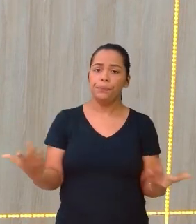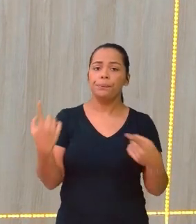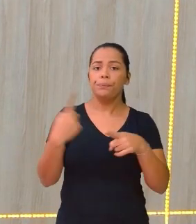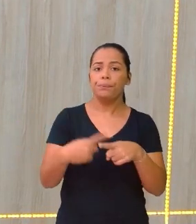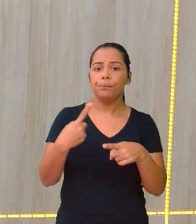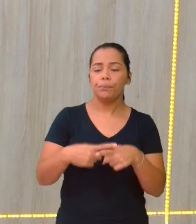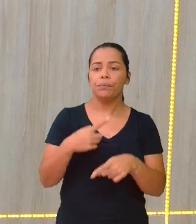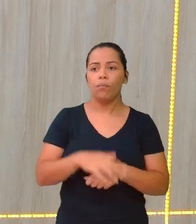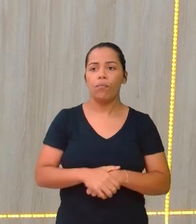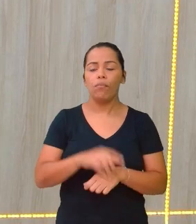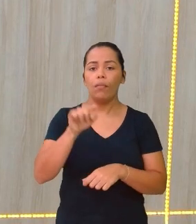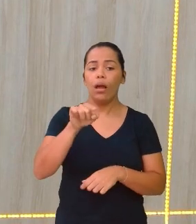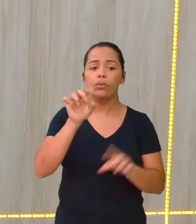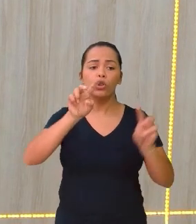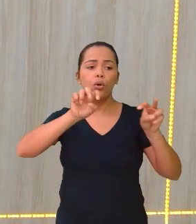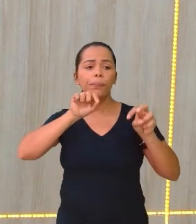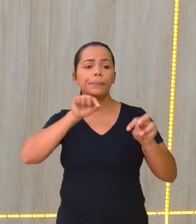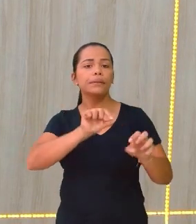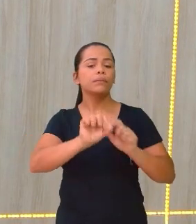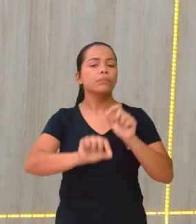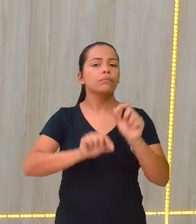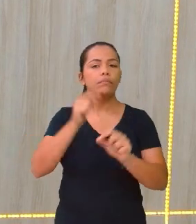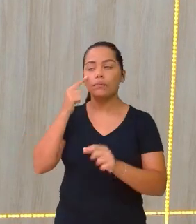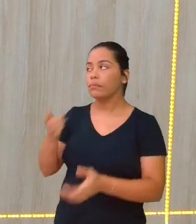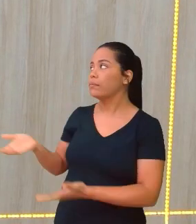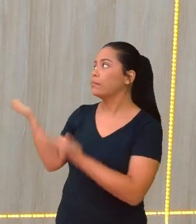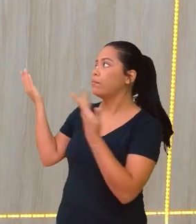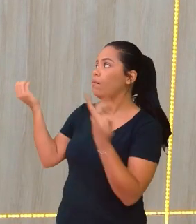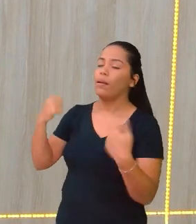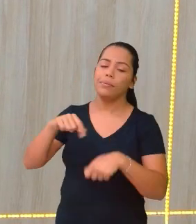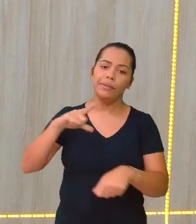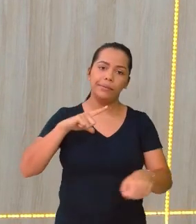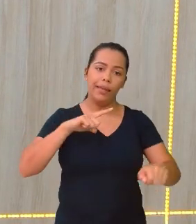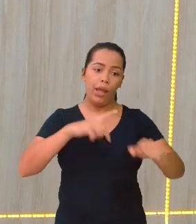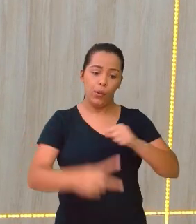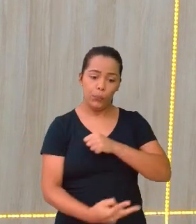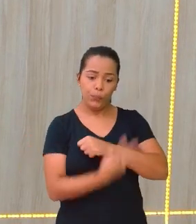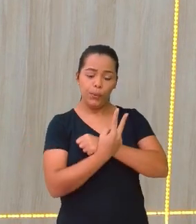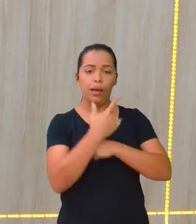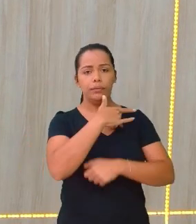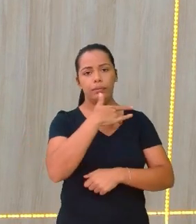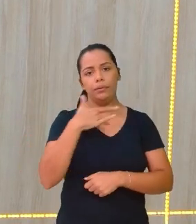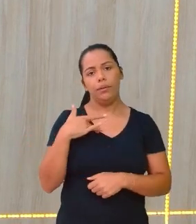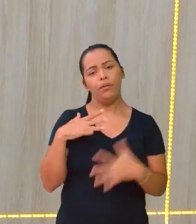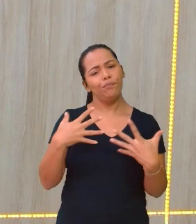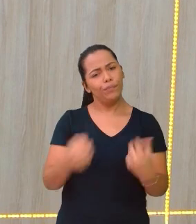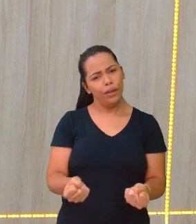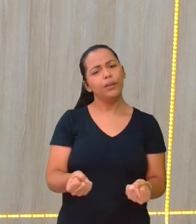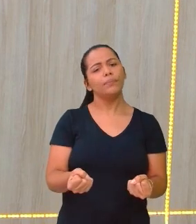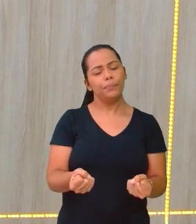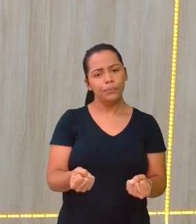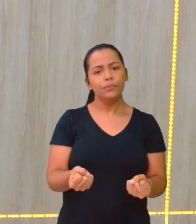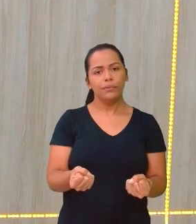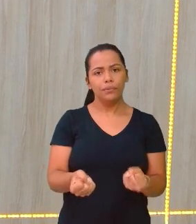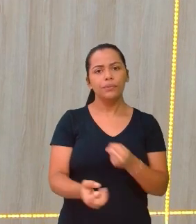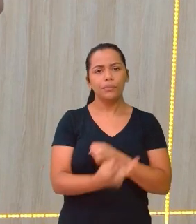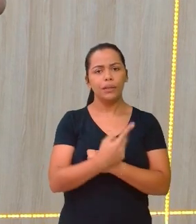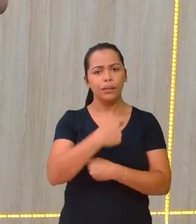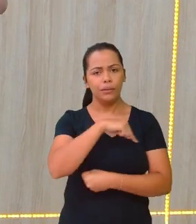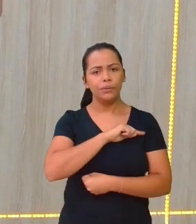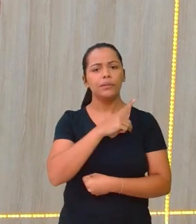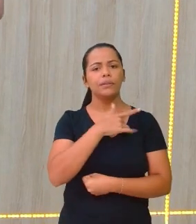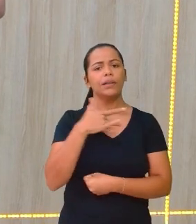essa questão aí é uma questão de cuidar da saúde. E vamos cuidar da nossa saúde e vamos também